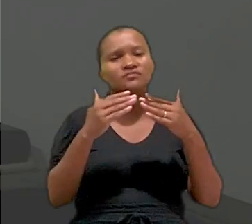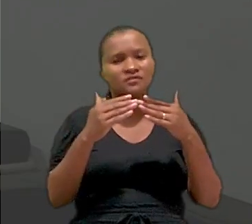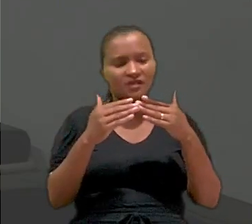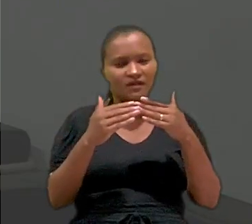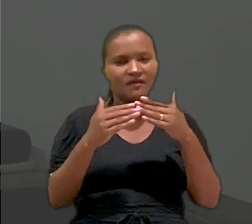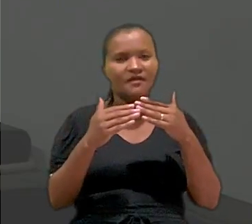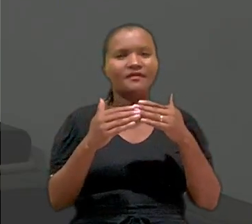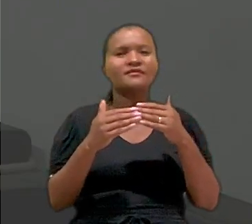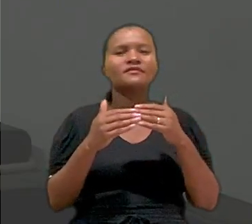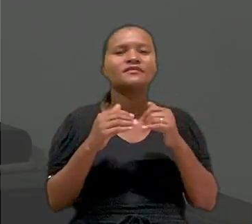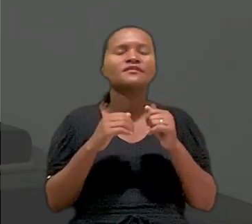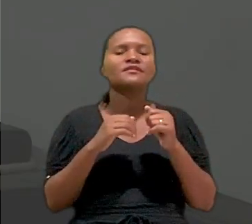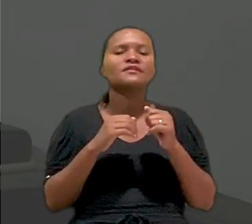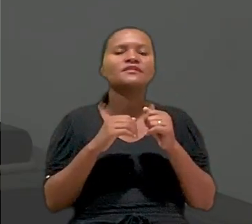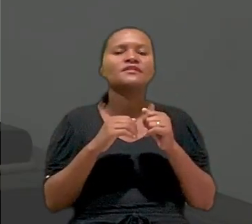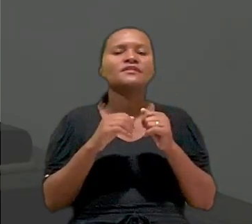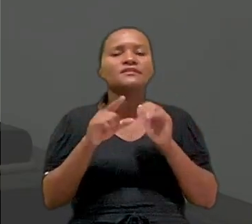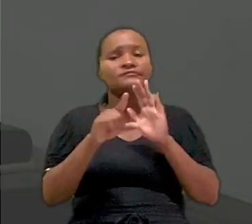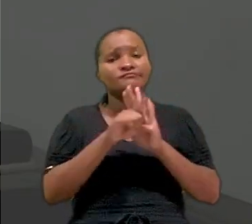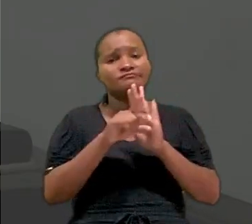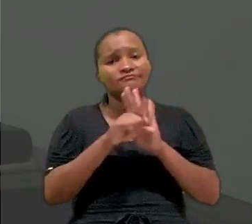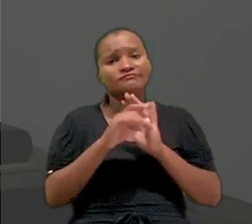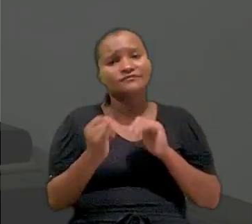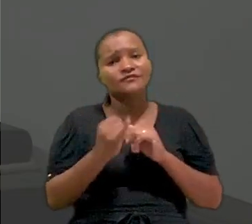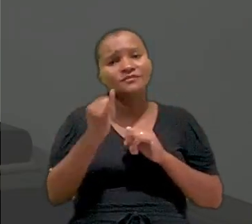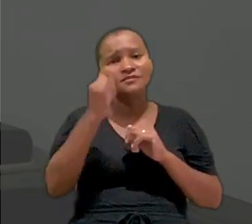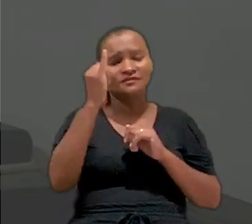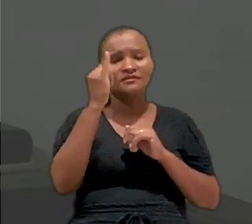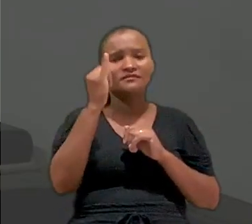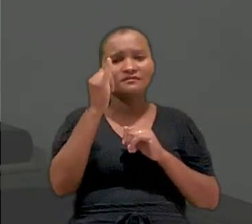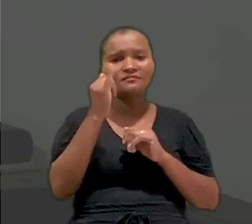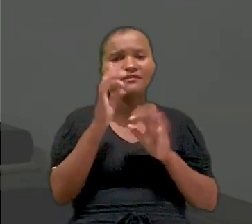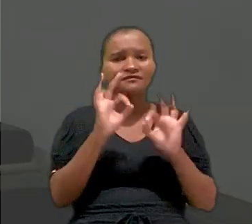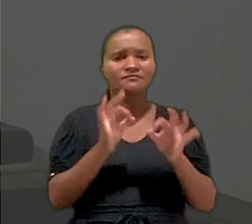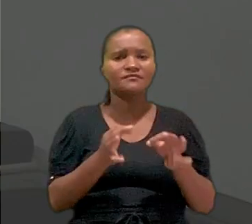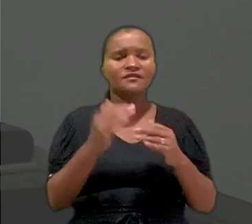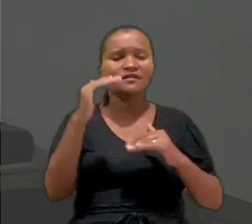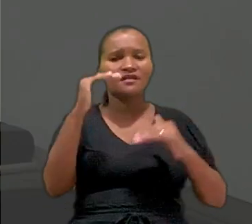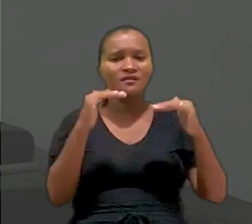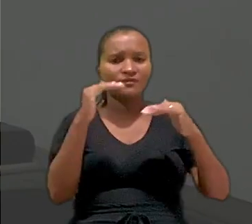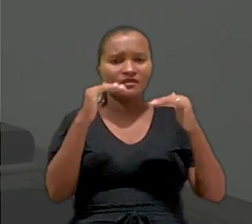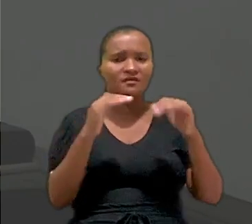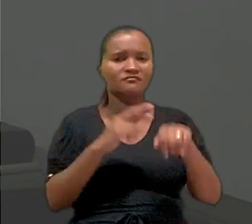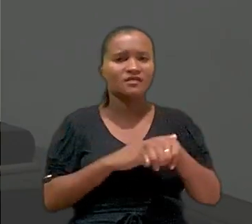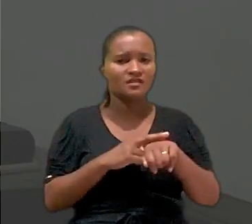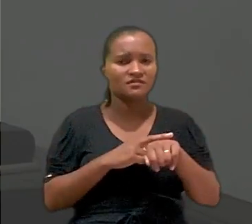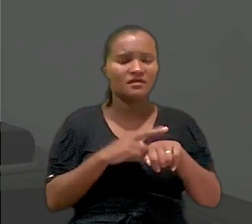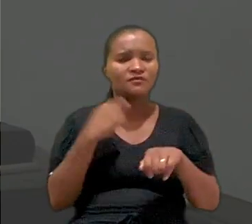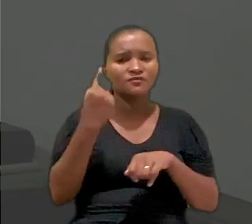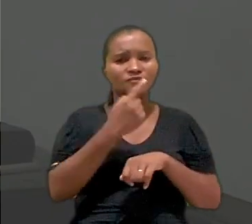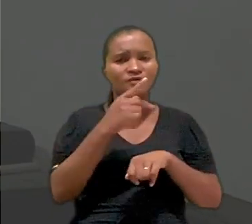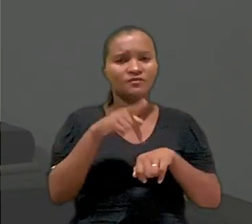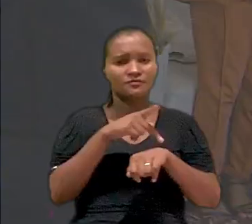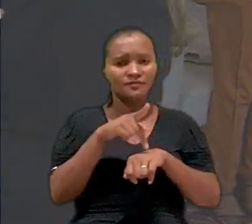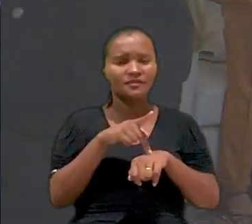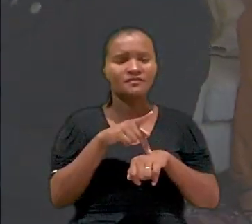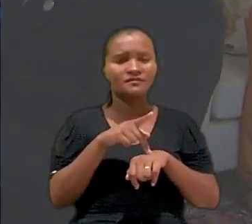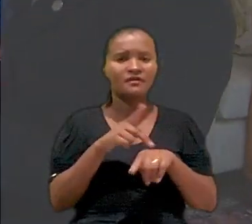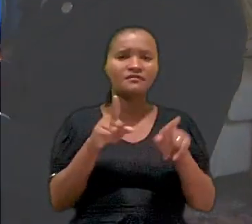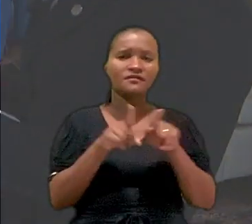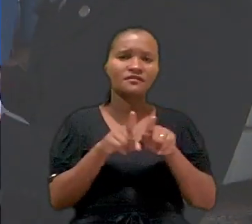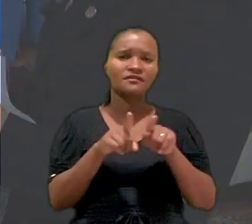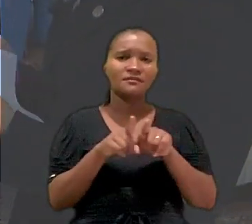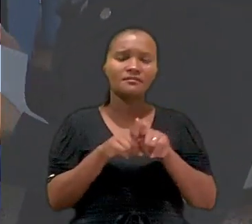de peças legislativas fundamentais para a afirmação da equidade racial no nosso país